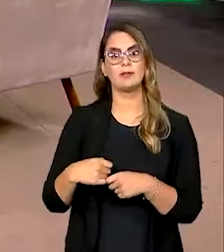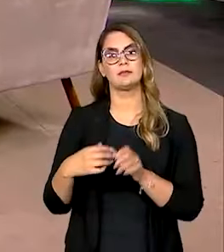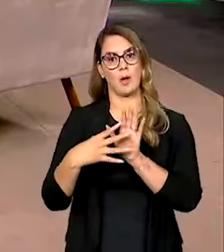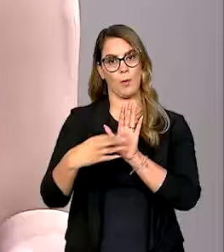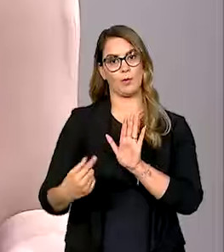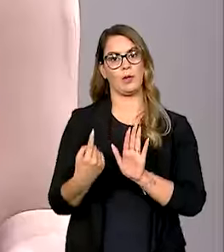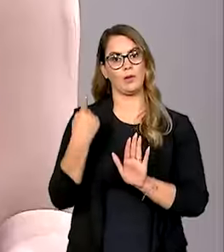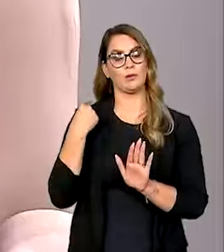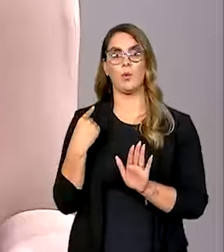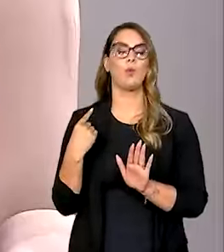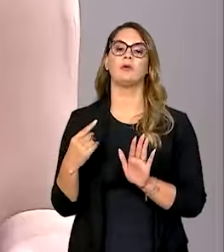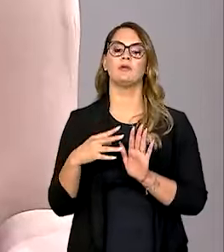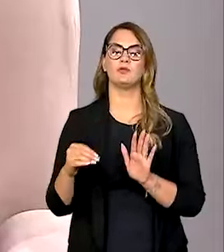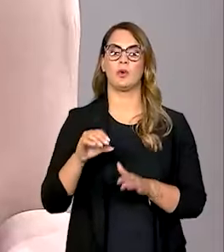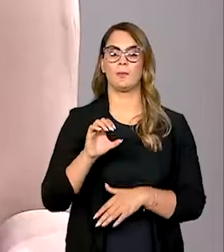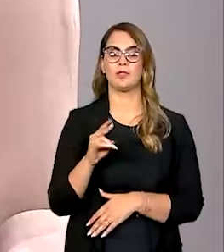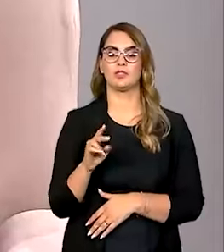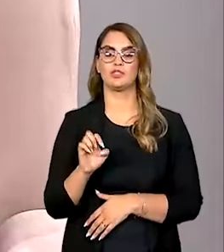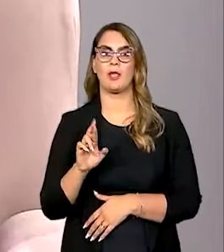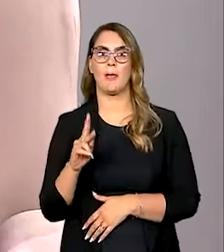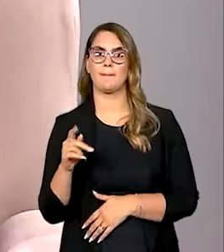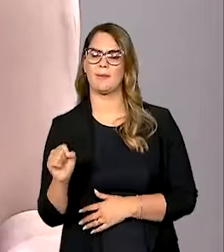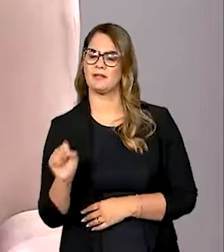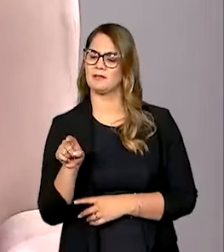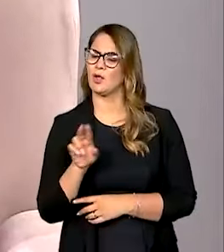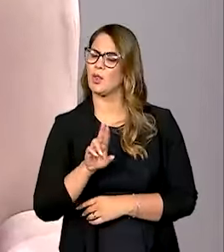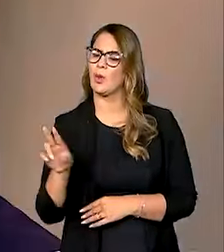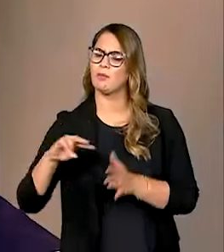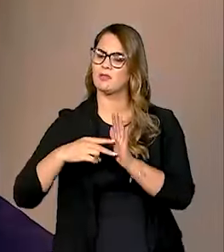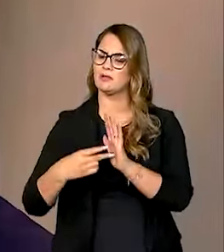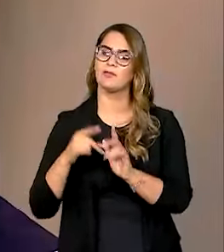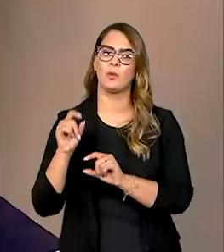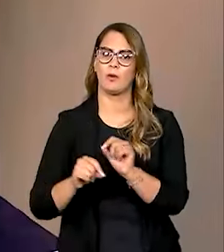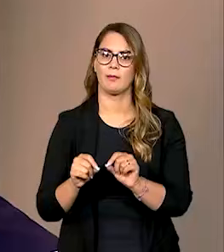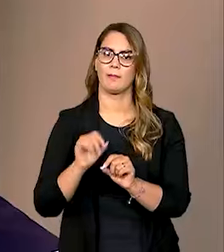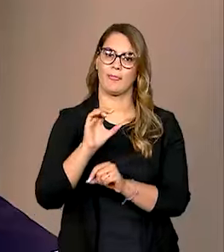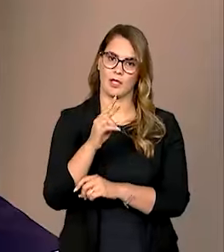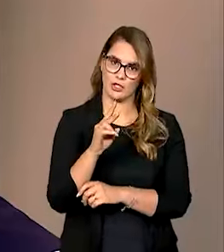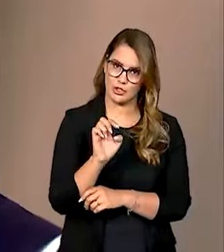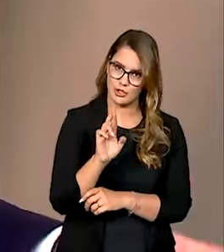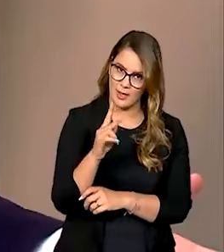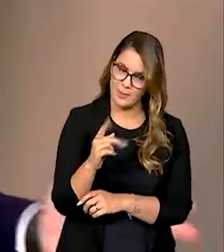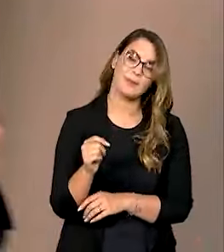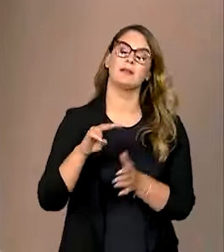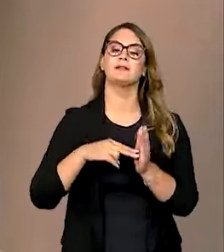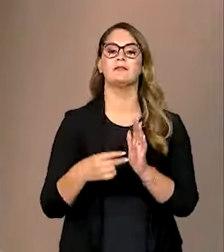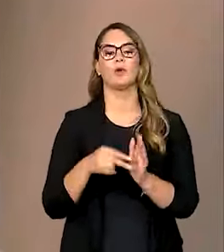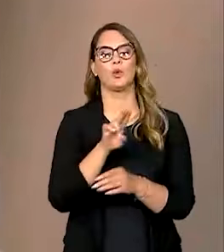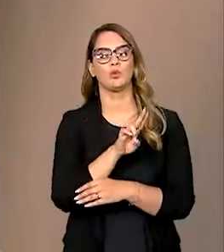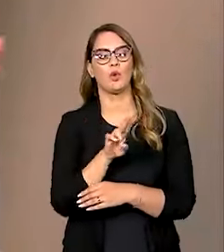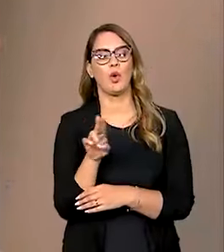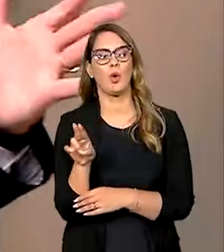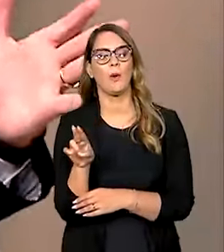formato anterior. E a trilha de Sherpas, então? Esse nome, o que significa? Ah, Sherpa. Sherpa, na verdade, é um nome de origem